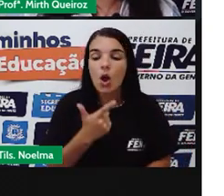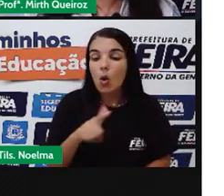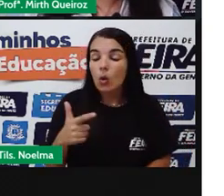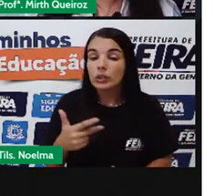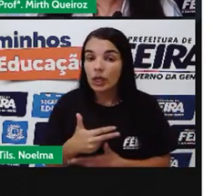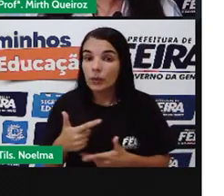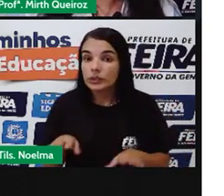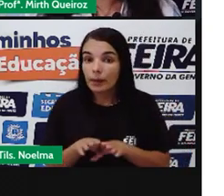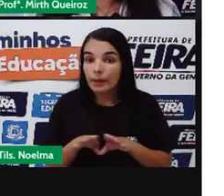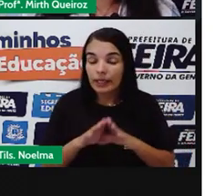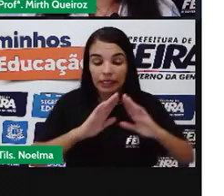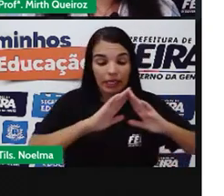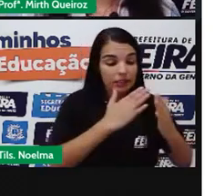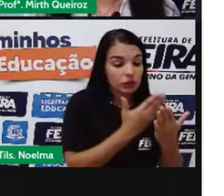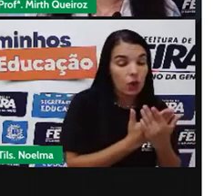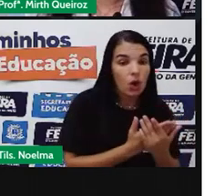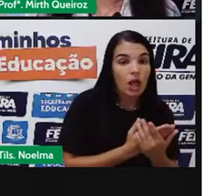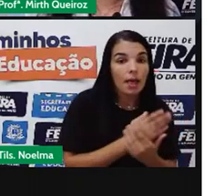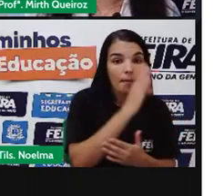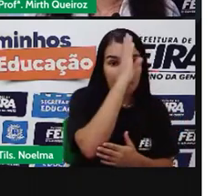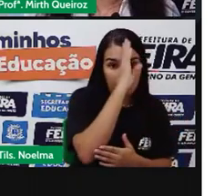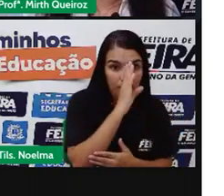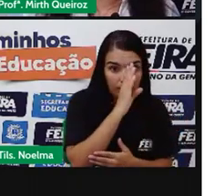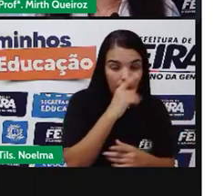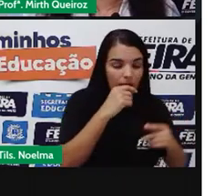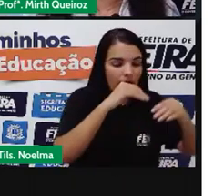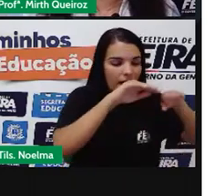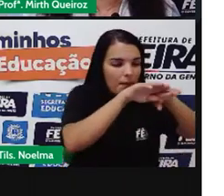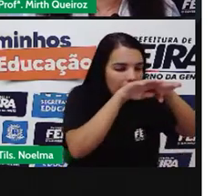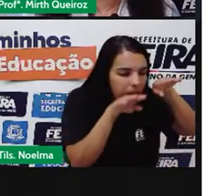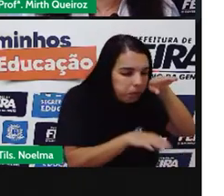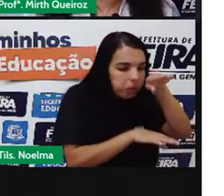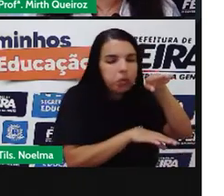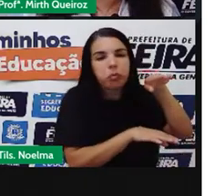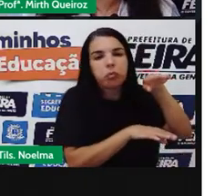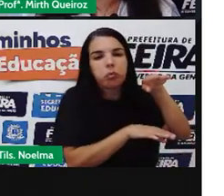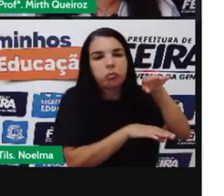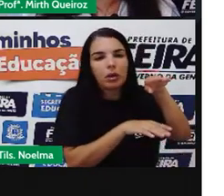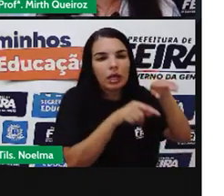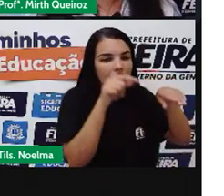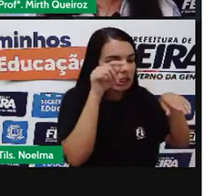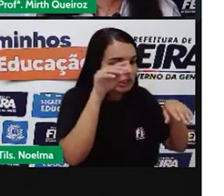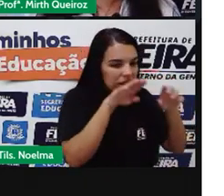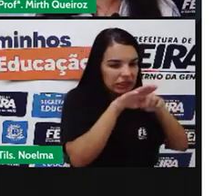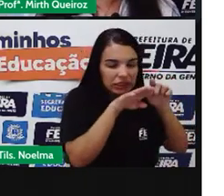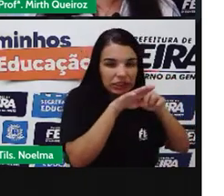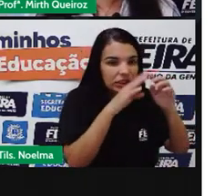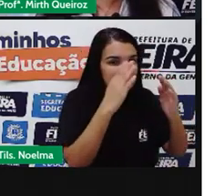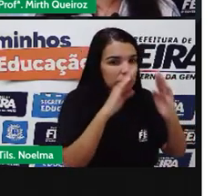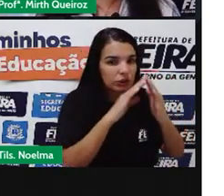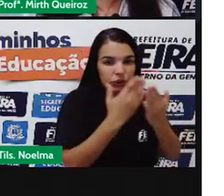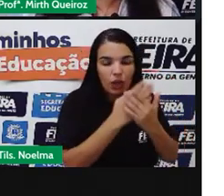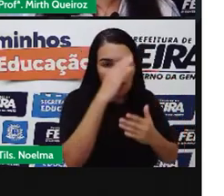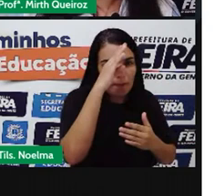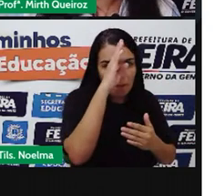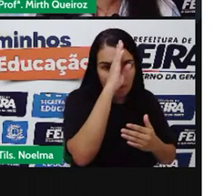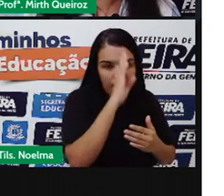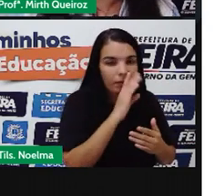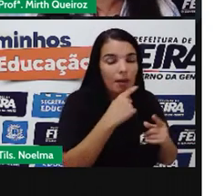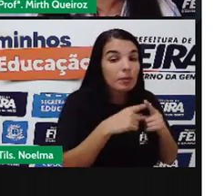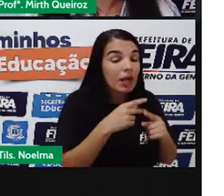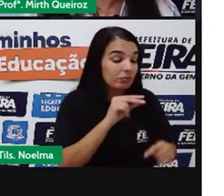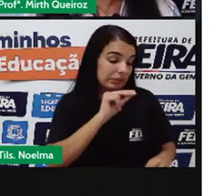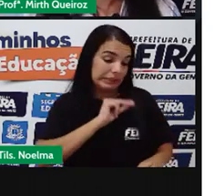Pública Caia O ensino Em relação A escola Particular É também A questão Do nível Do